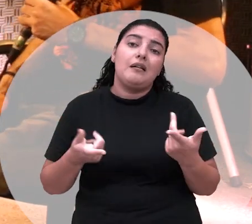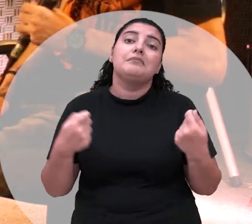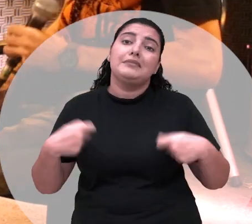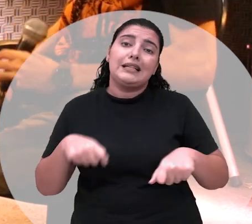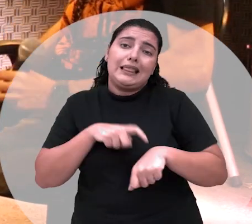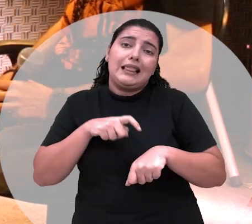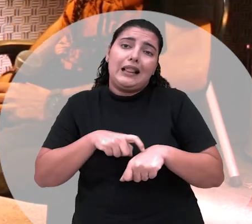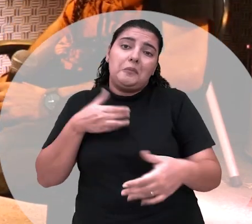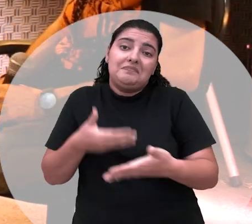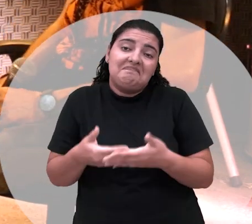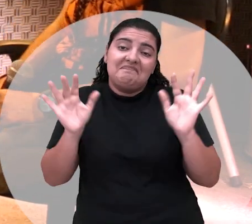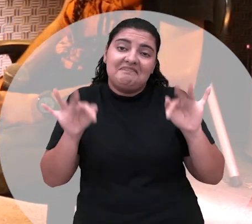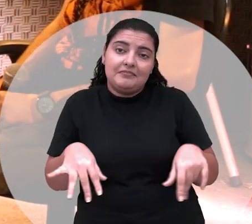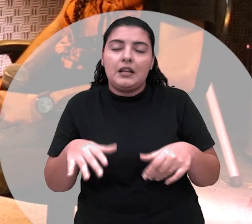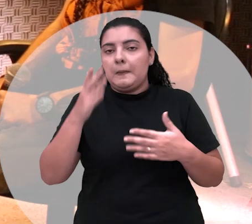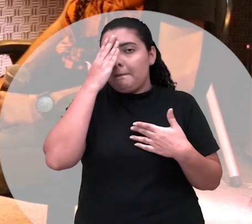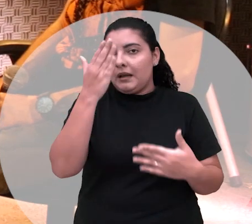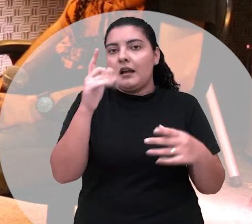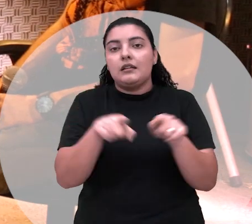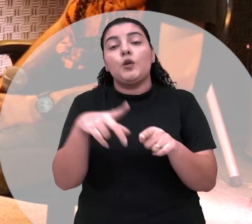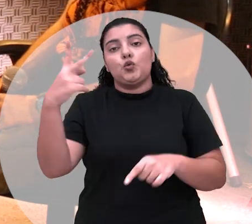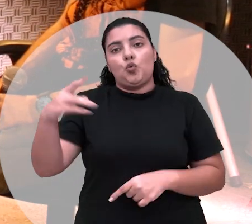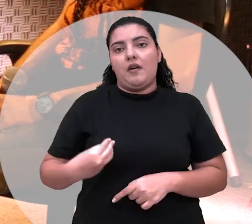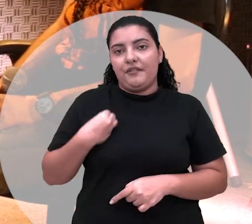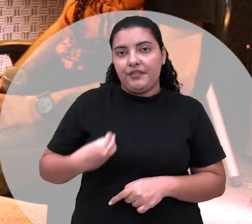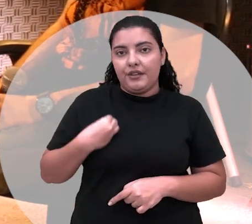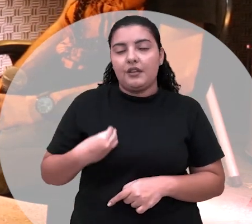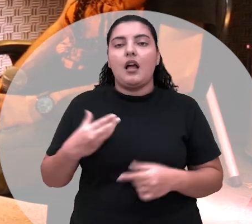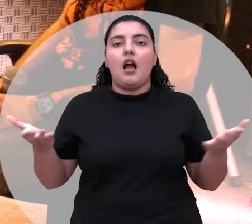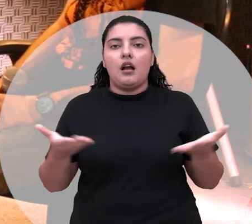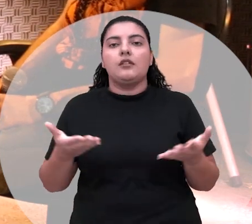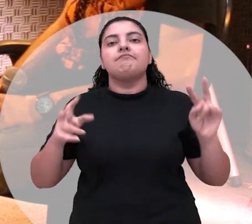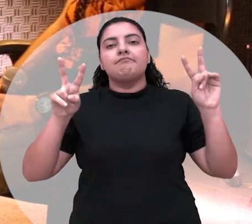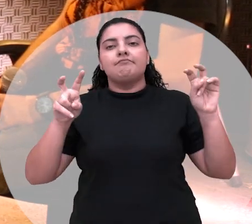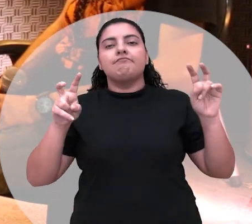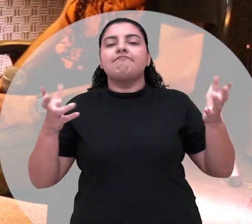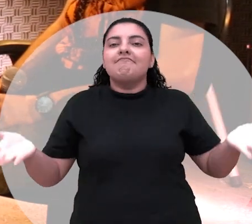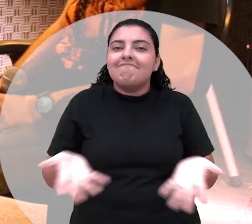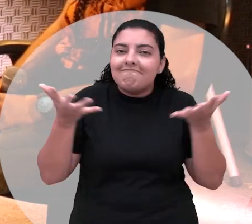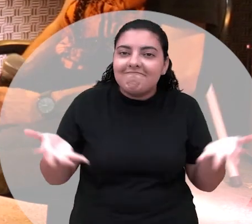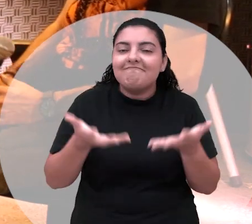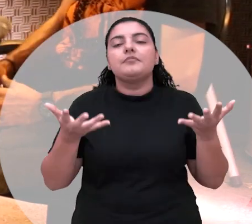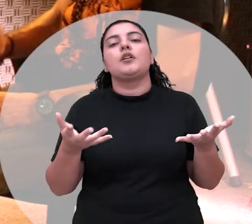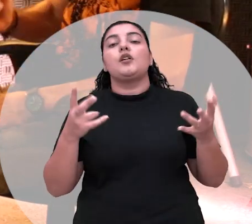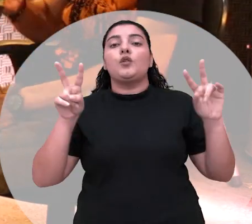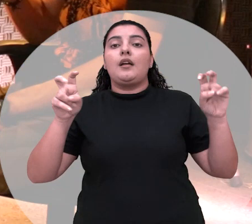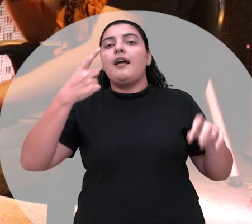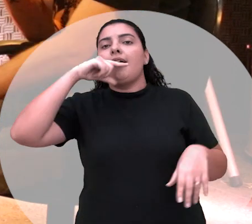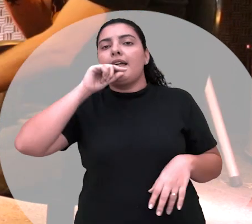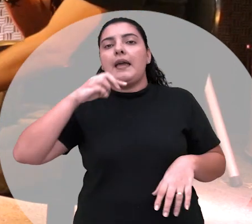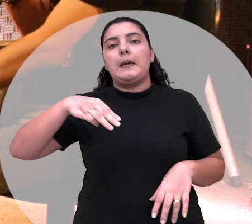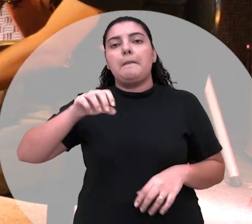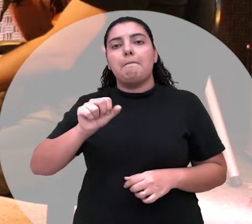precisa encerrar agradecer muito a sua presença mas vamos encerrar com essa mensagem de levante né sobre quem é